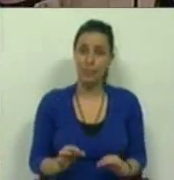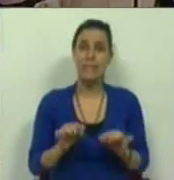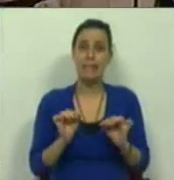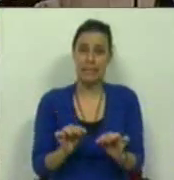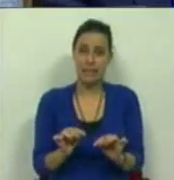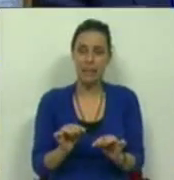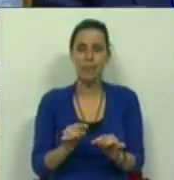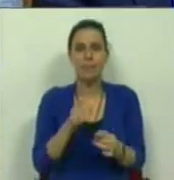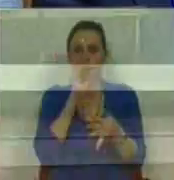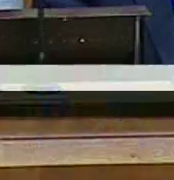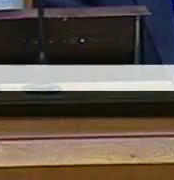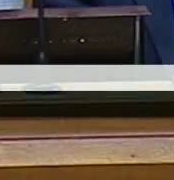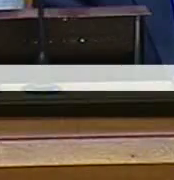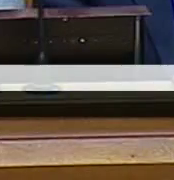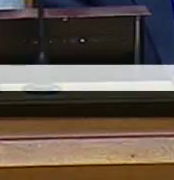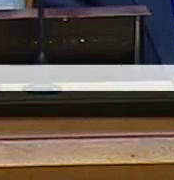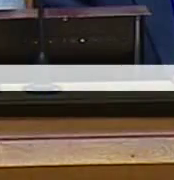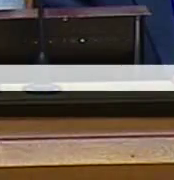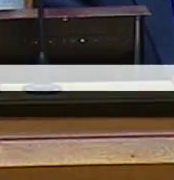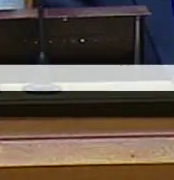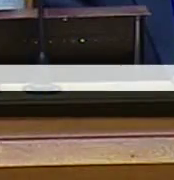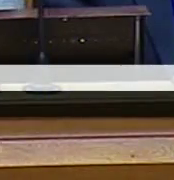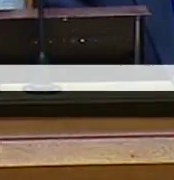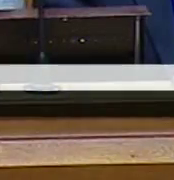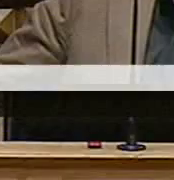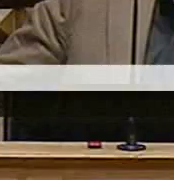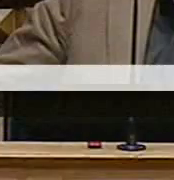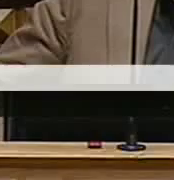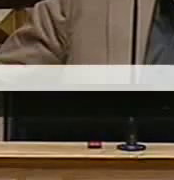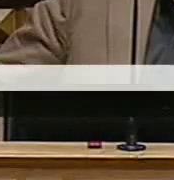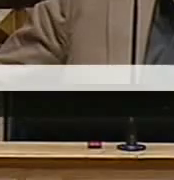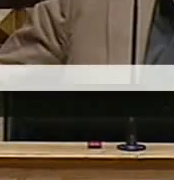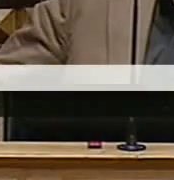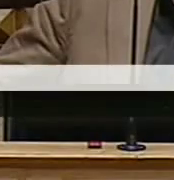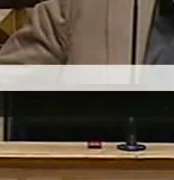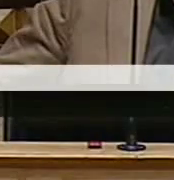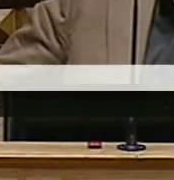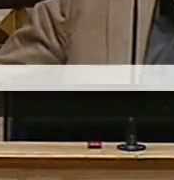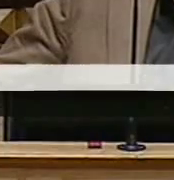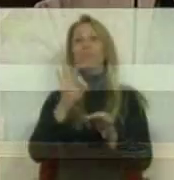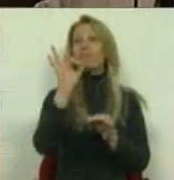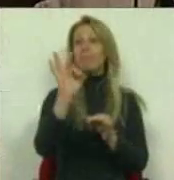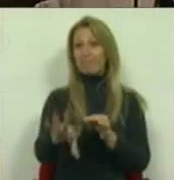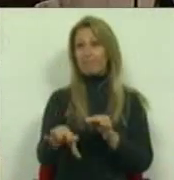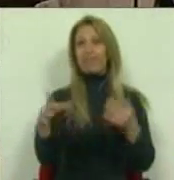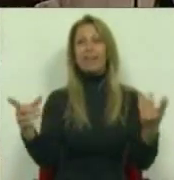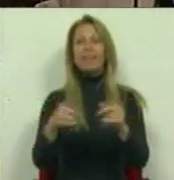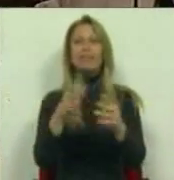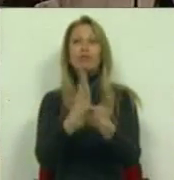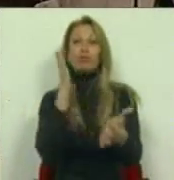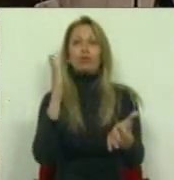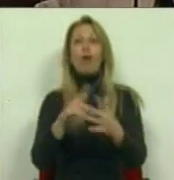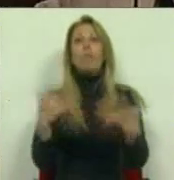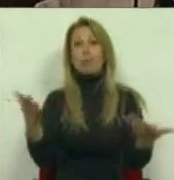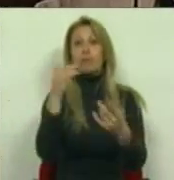Isto é a peninha no chapéu da política de saúde do Governo, porque se os genéricos são bons para a população e para os cidadãos de uma forma